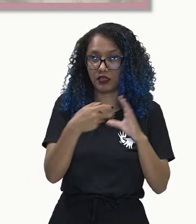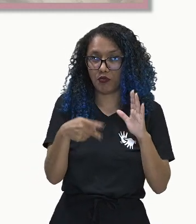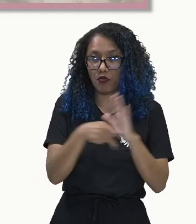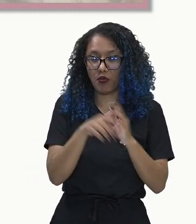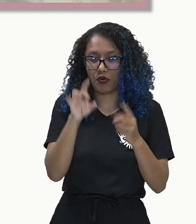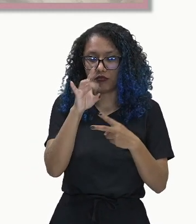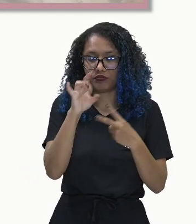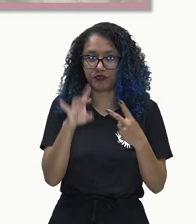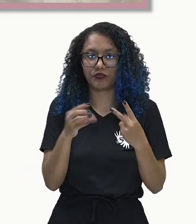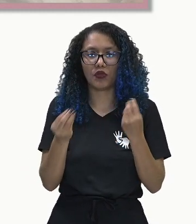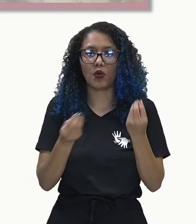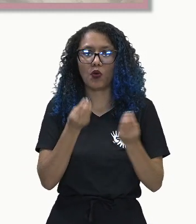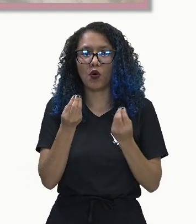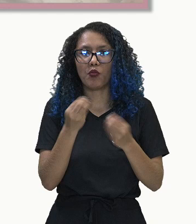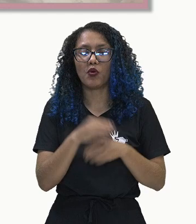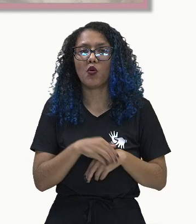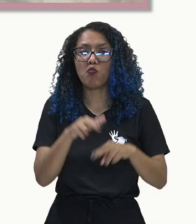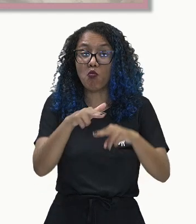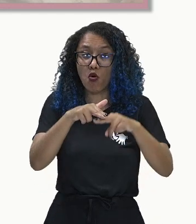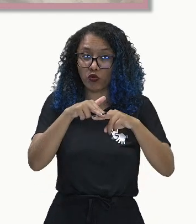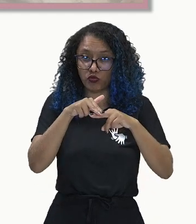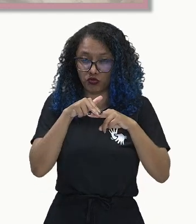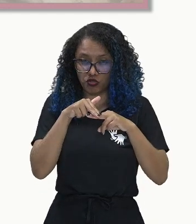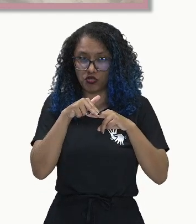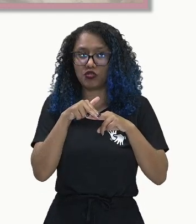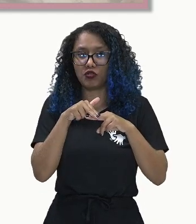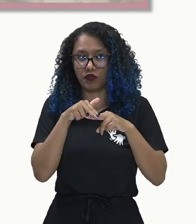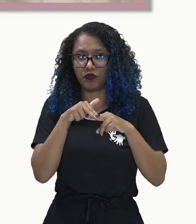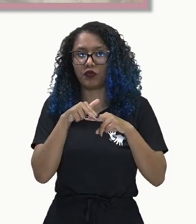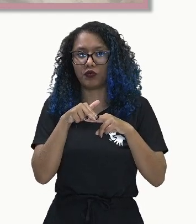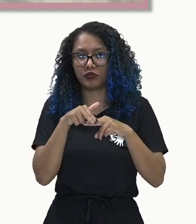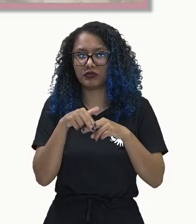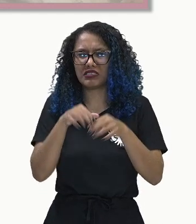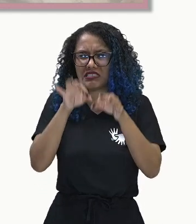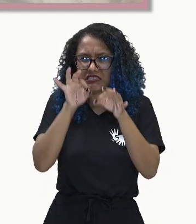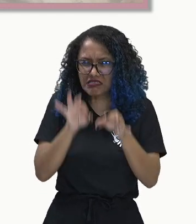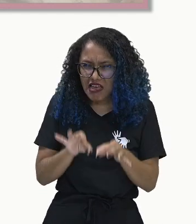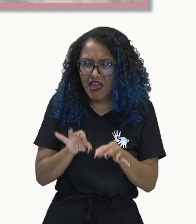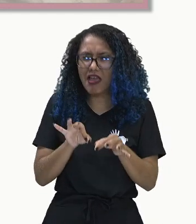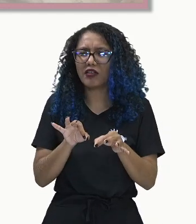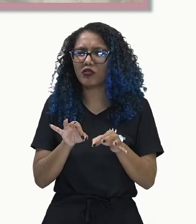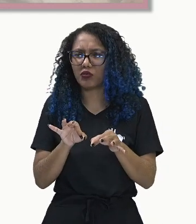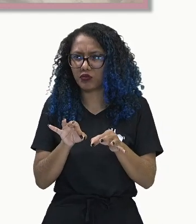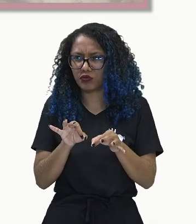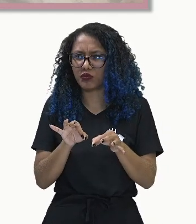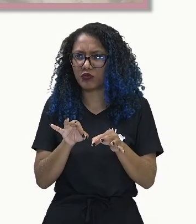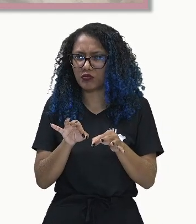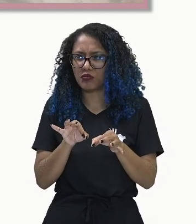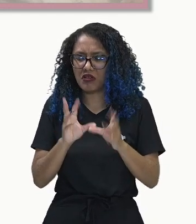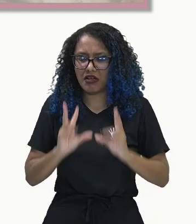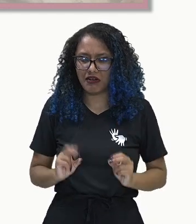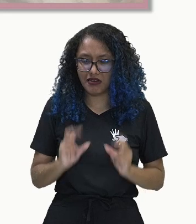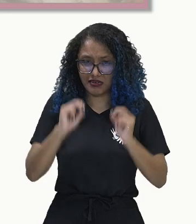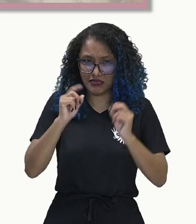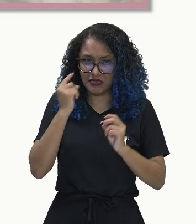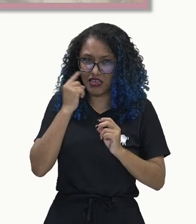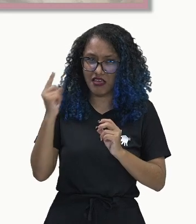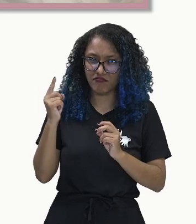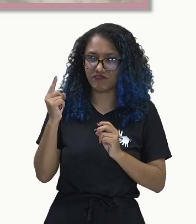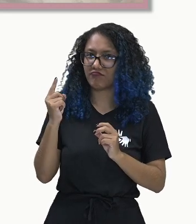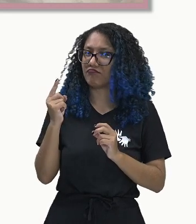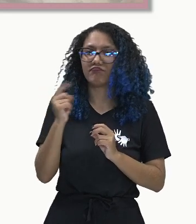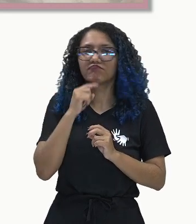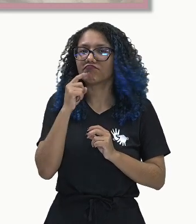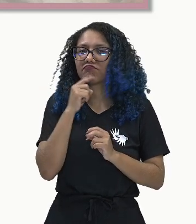dos linfomas ainda não estão completamente compreendidas pelo corpo científico, tá? Existem pesquisas,